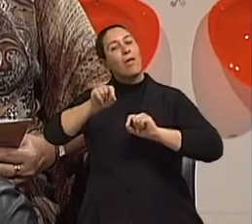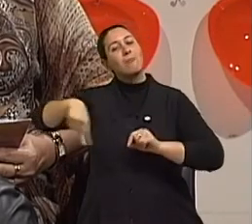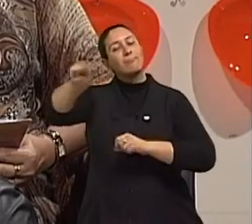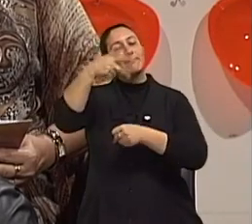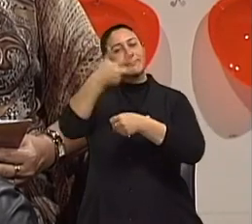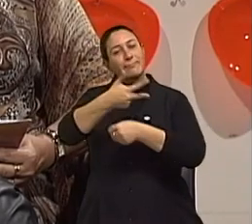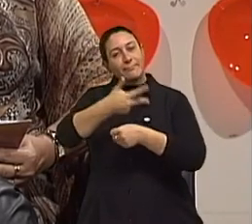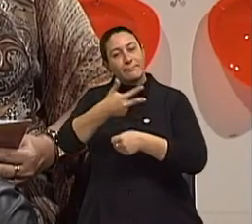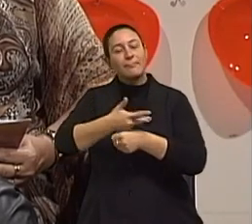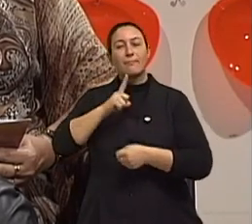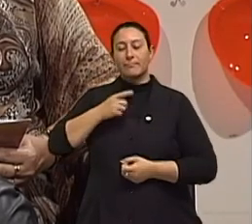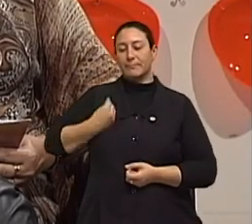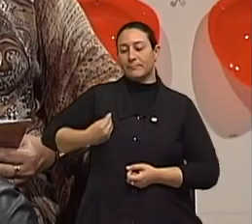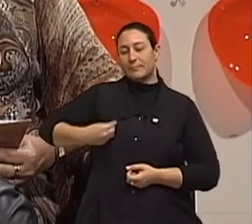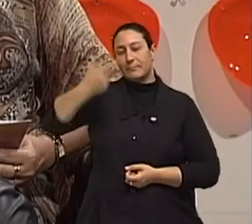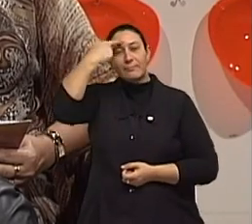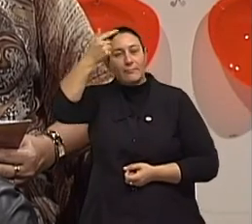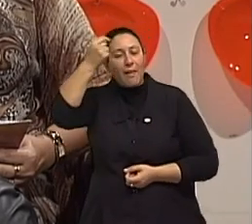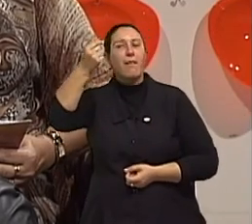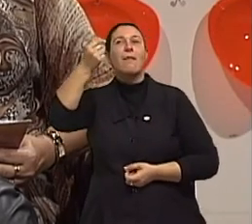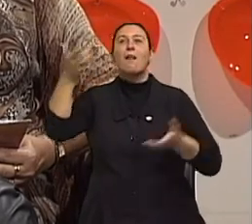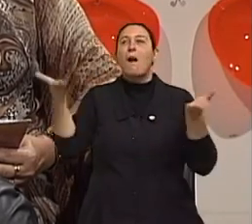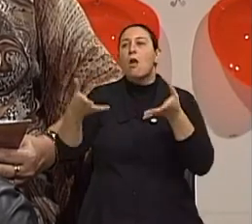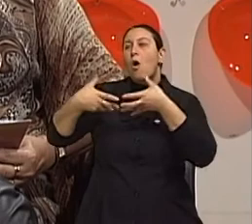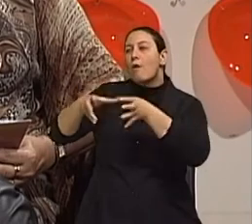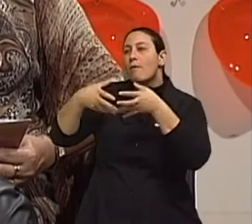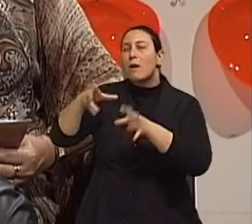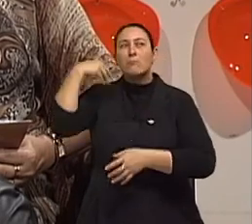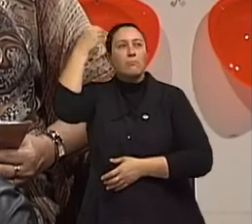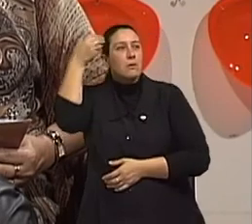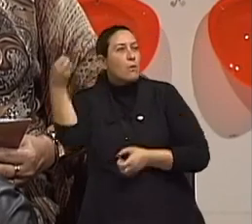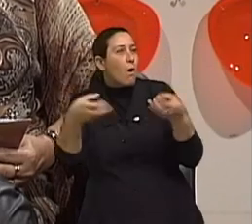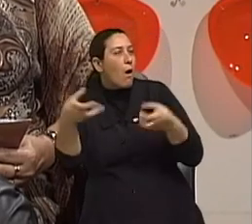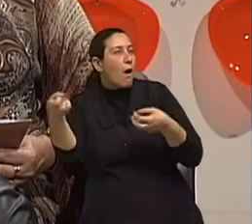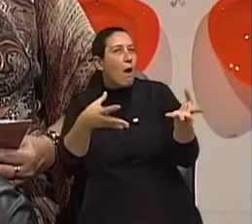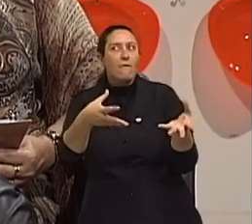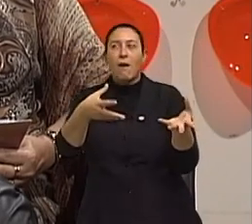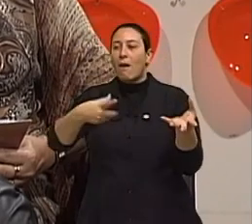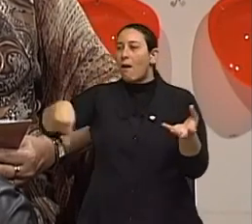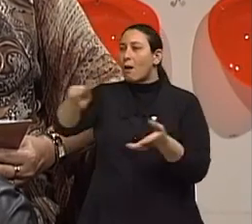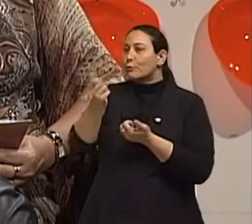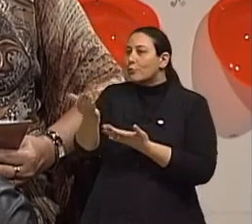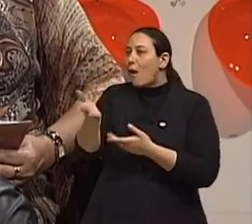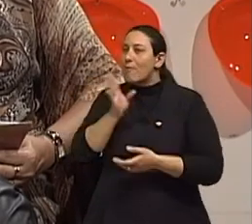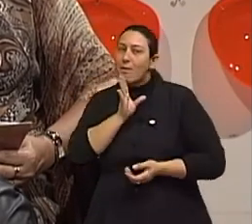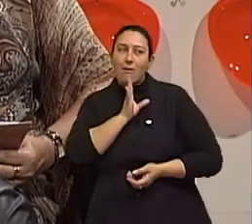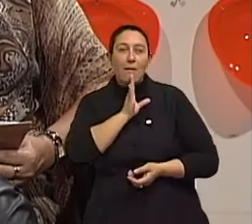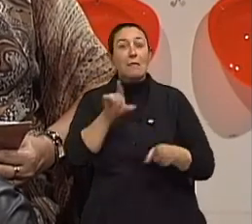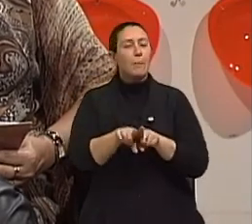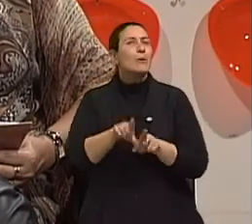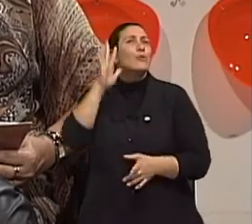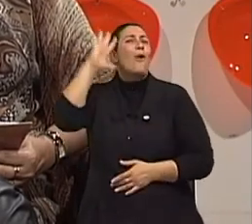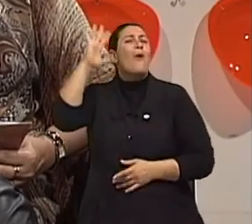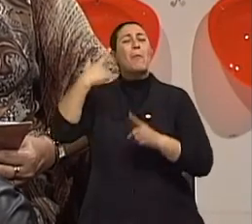universidade, viver novas experiências, conviver com os mais jovens, cursar uma graduação, às vezes um